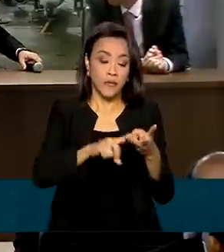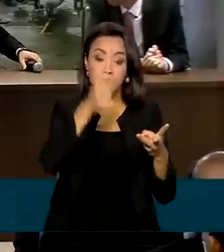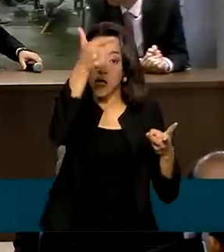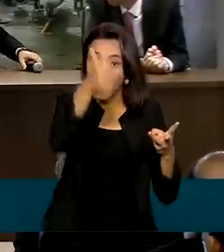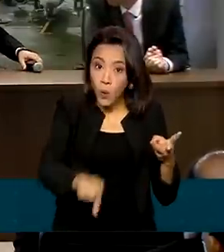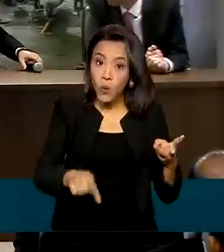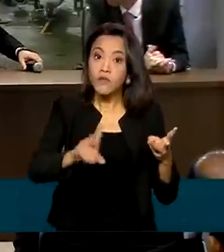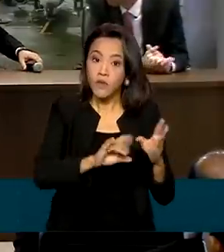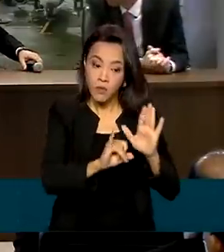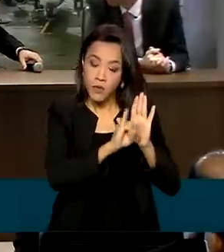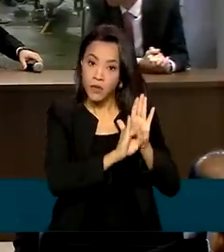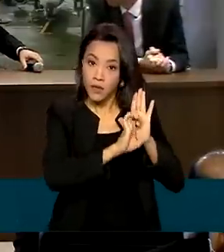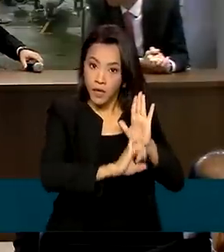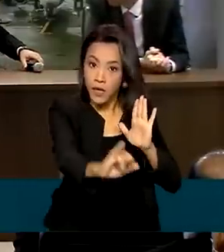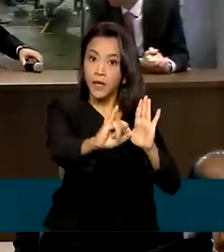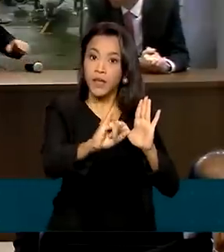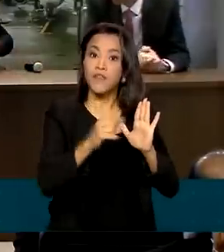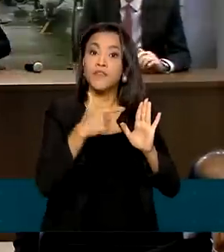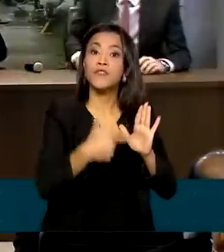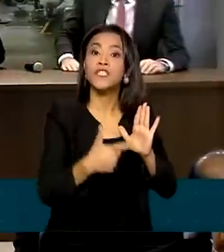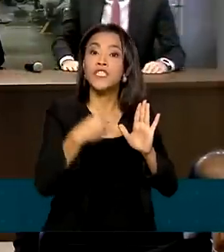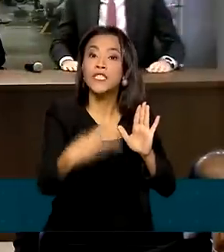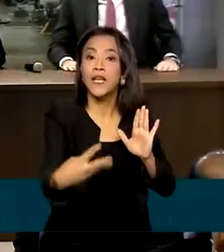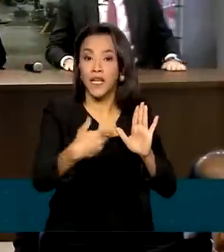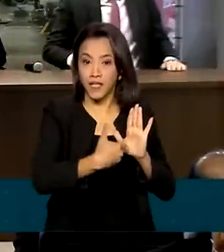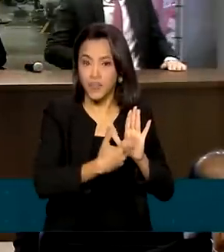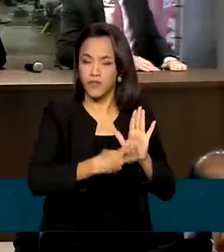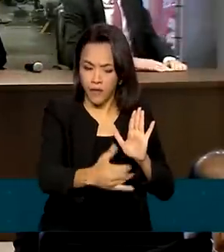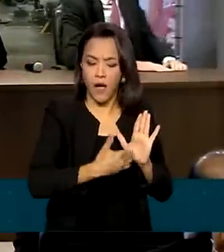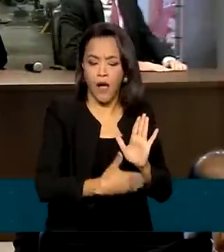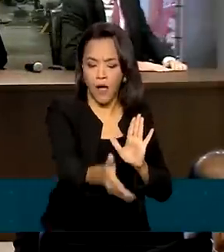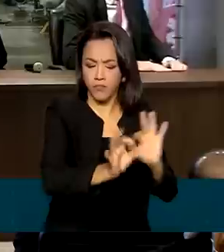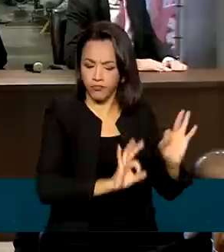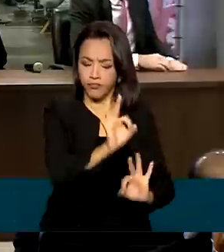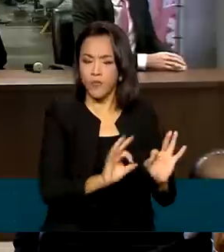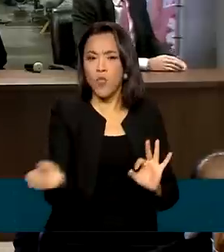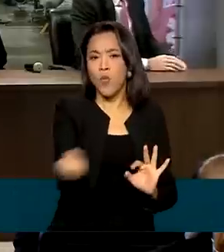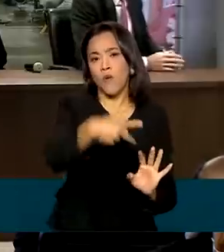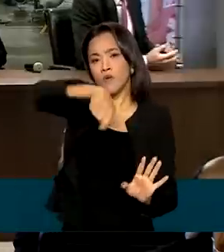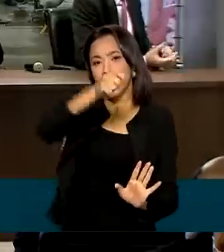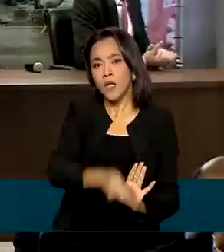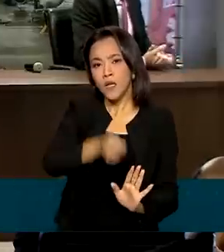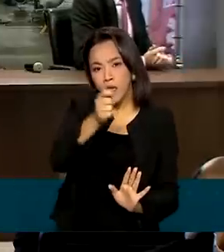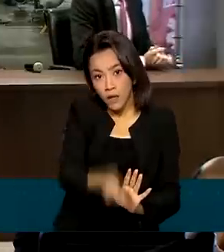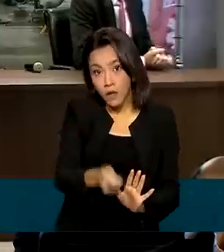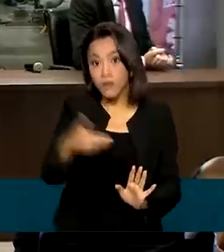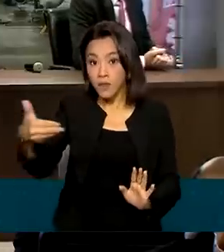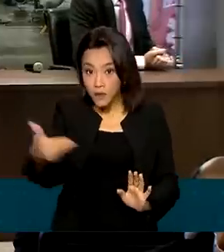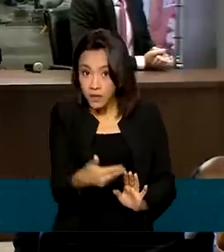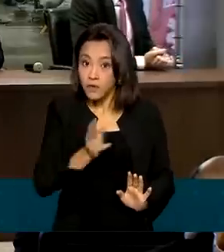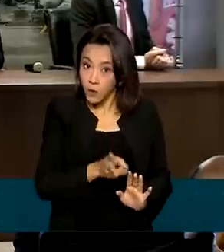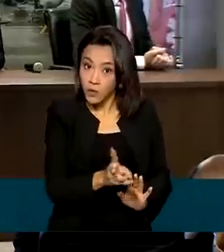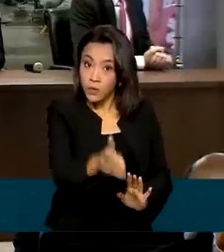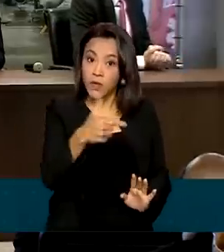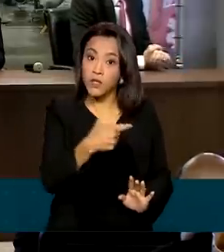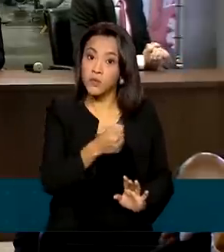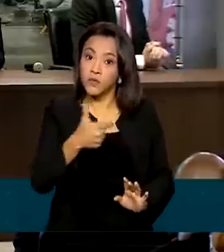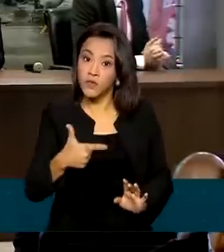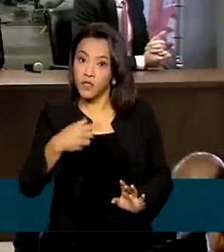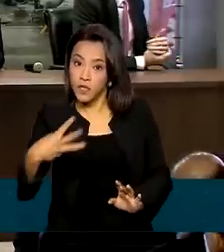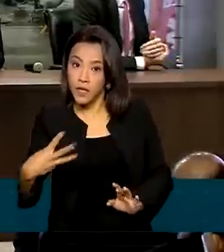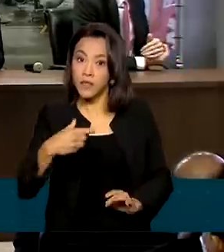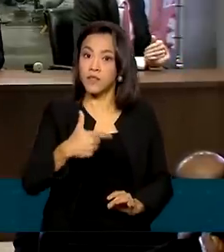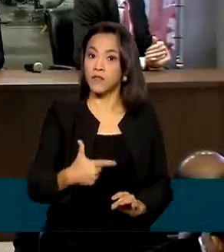também mais 23 editais para novos leilões, isso mostrando que essa agenda continua em 2023, 2024,